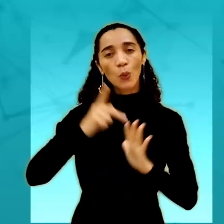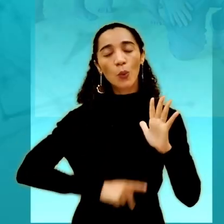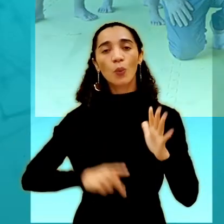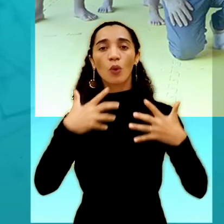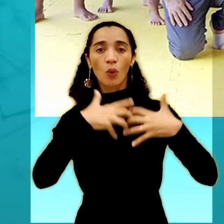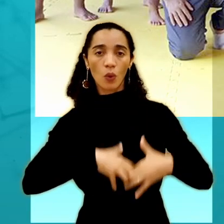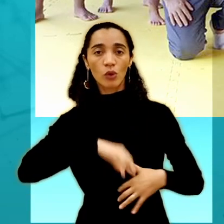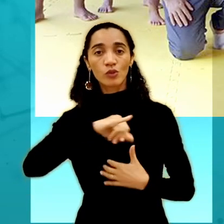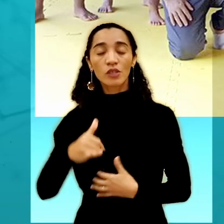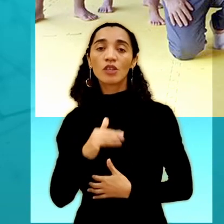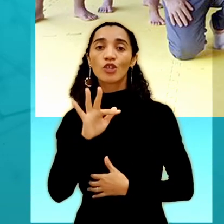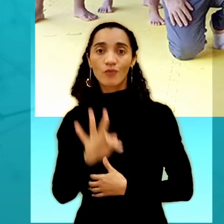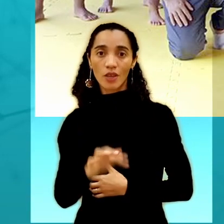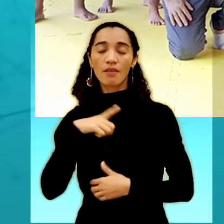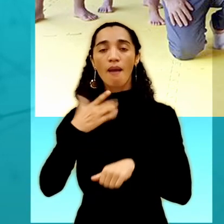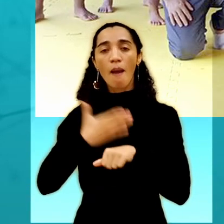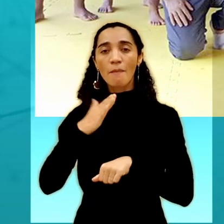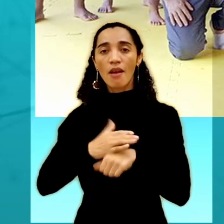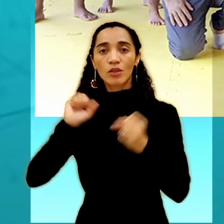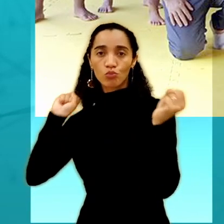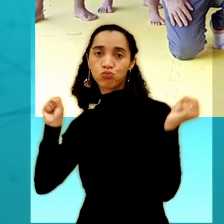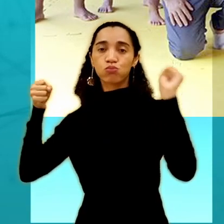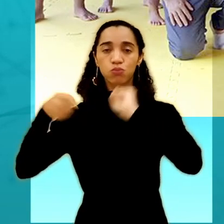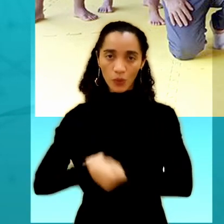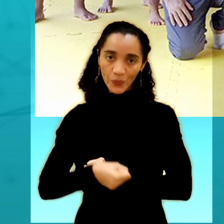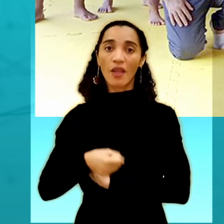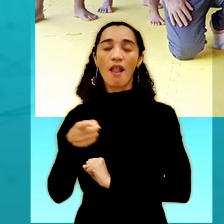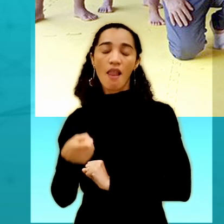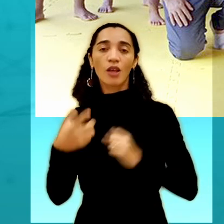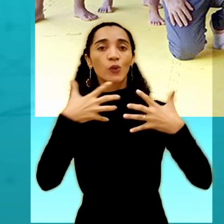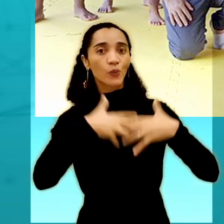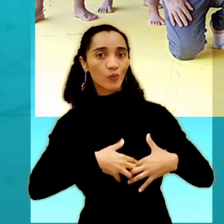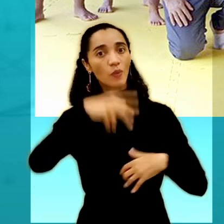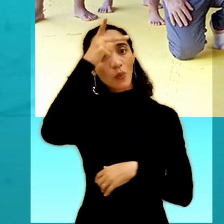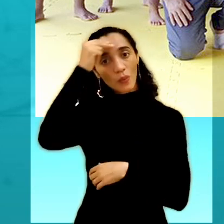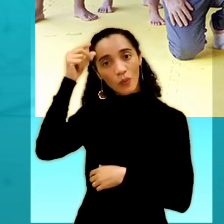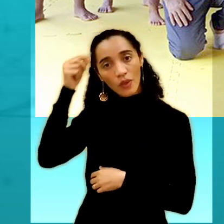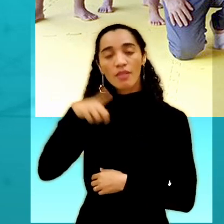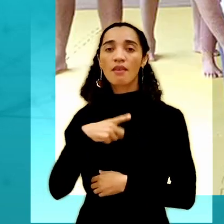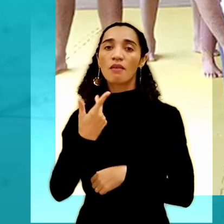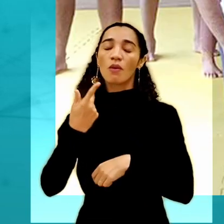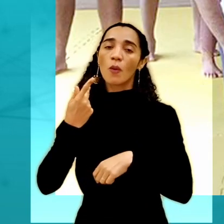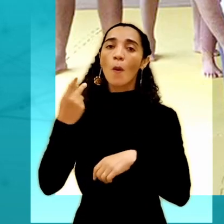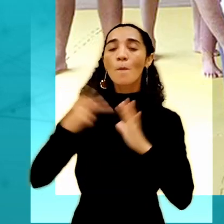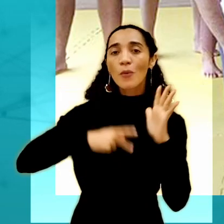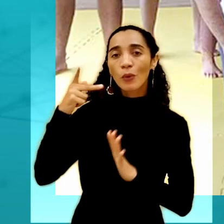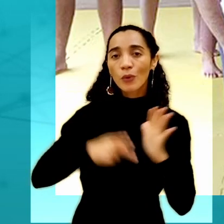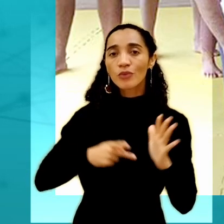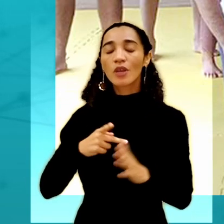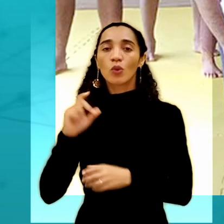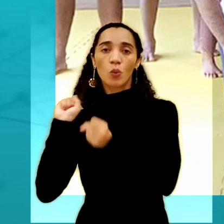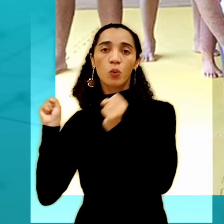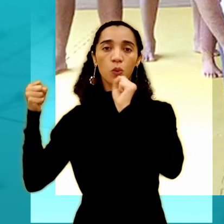Um projeto em José de Freitas está levando a prática do judô aos alunos do campus do IFP no município. Trata-se do